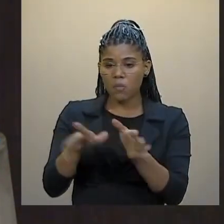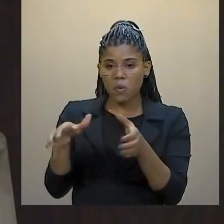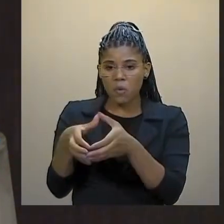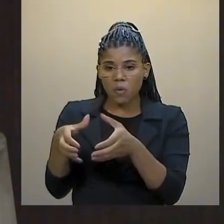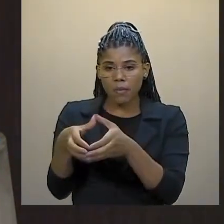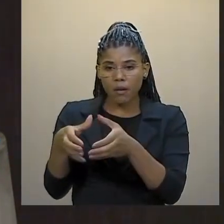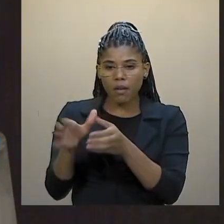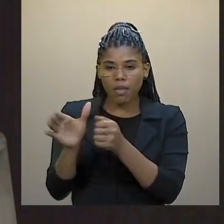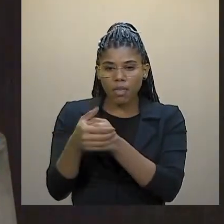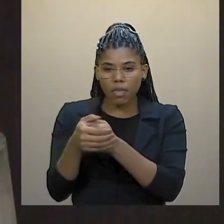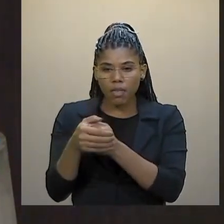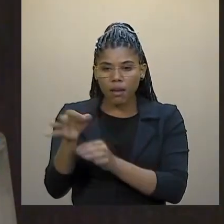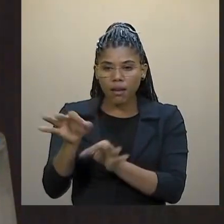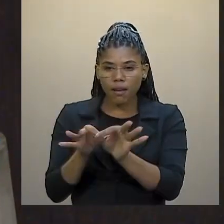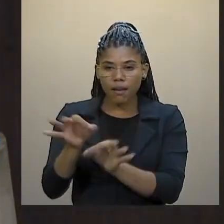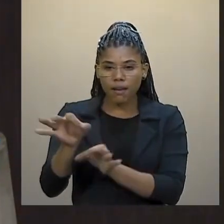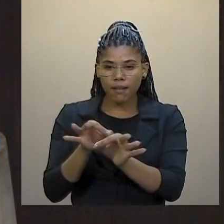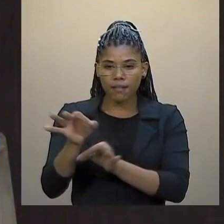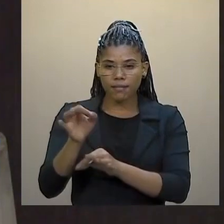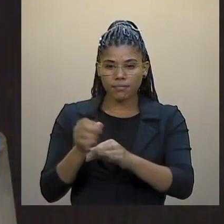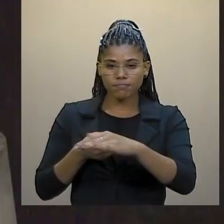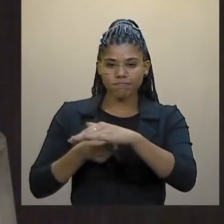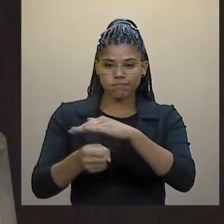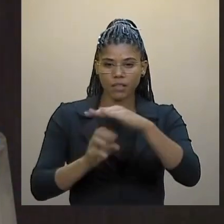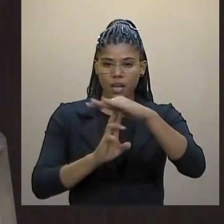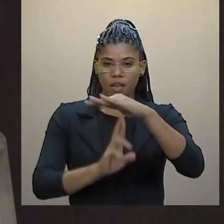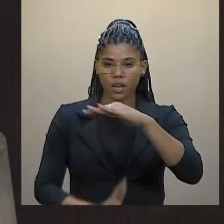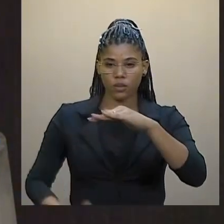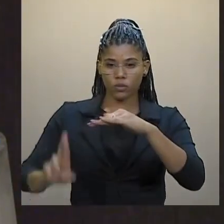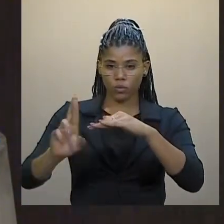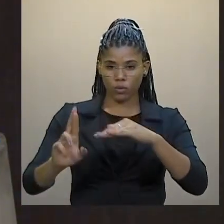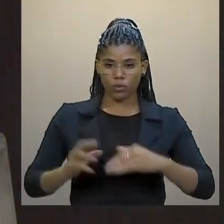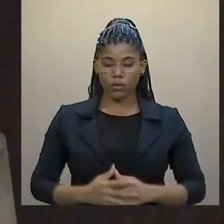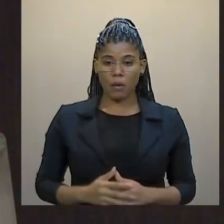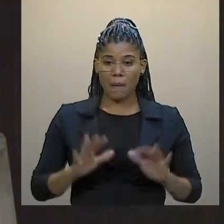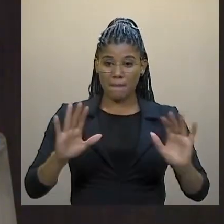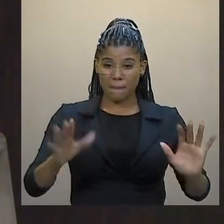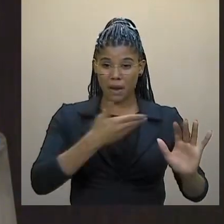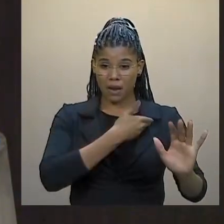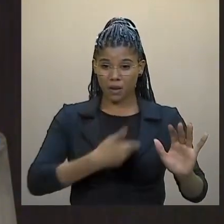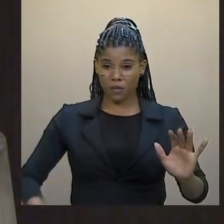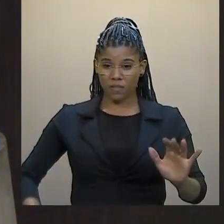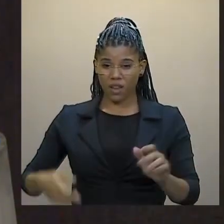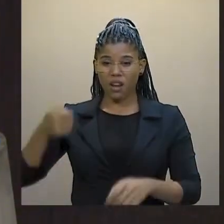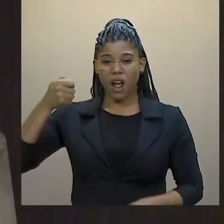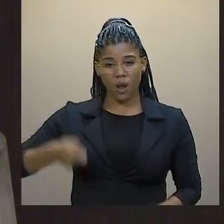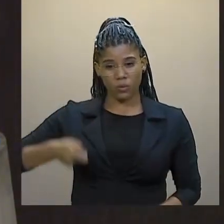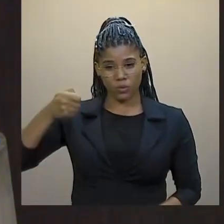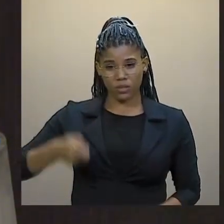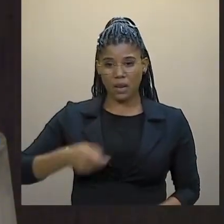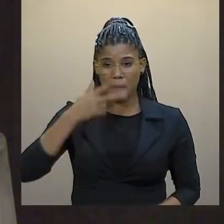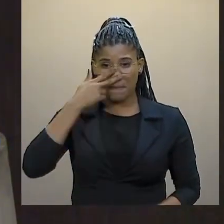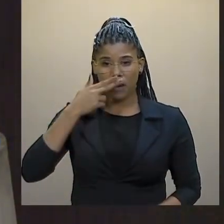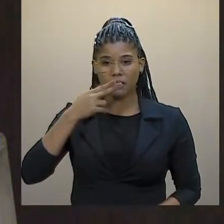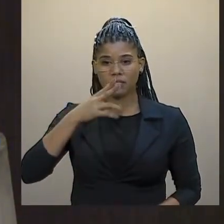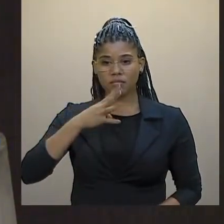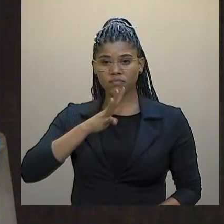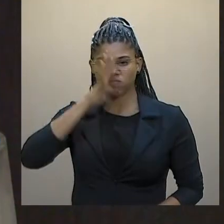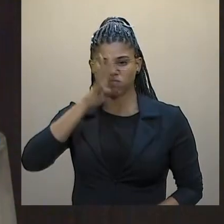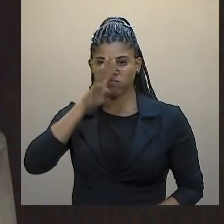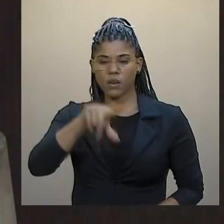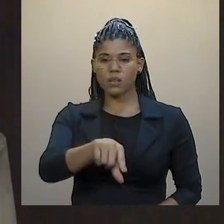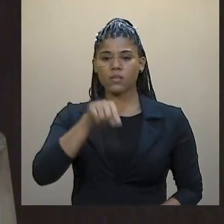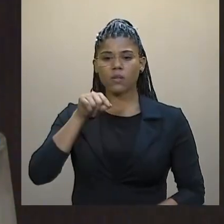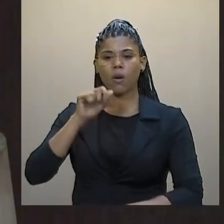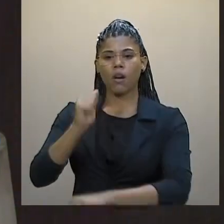mas este governo autoritário que é, apontou a si mesmo, em clara